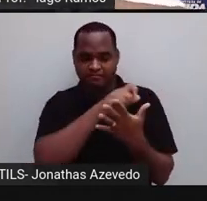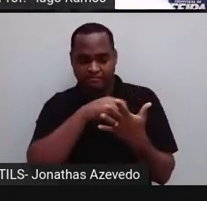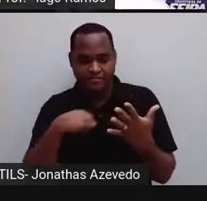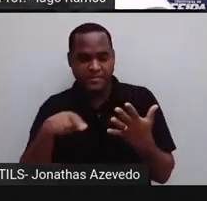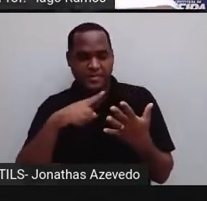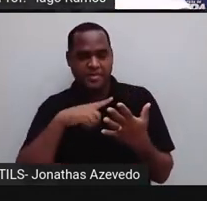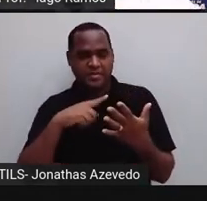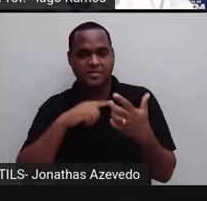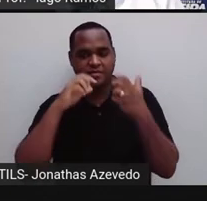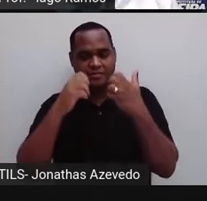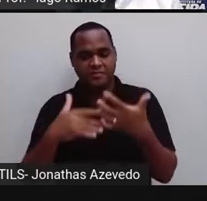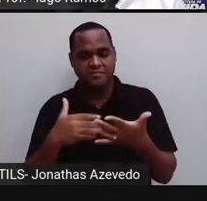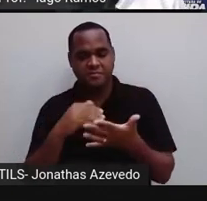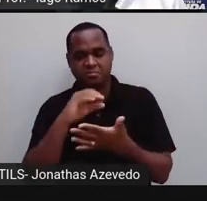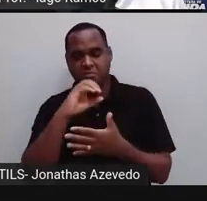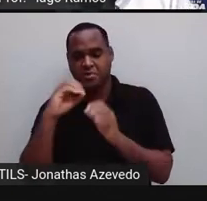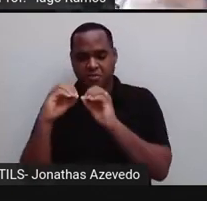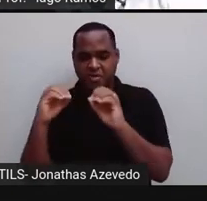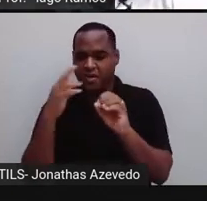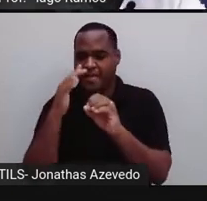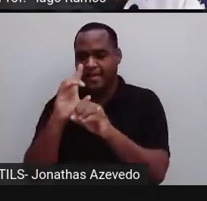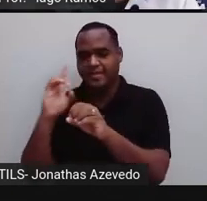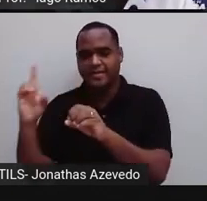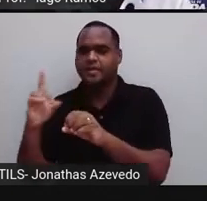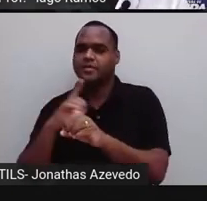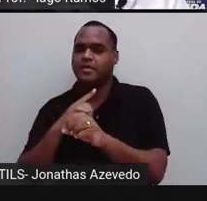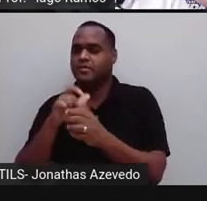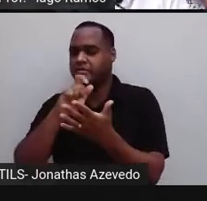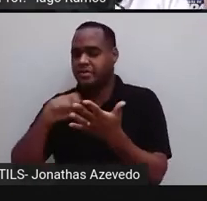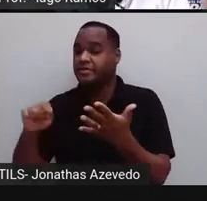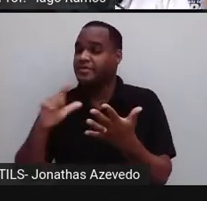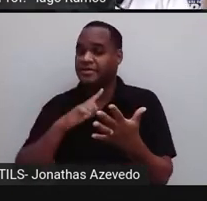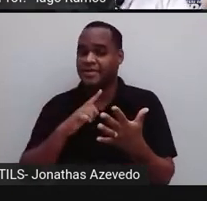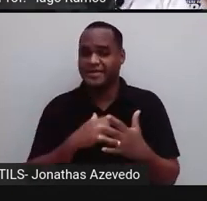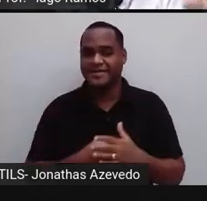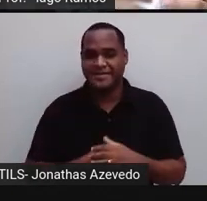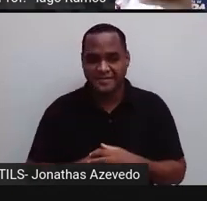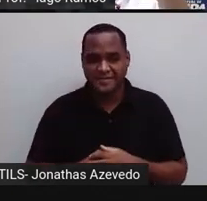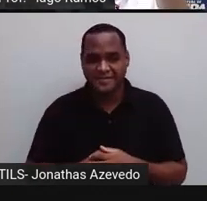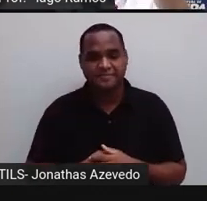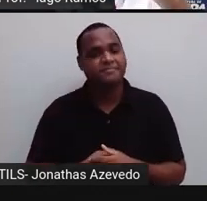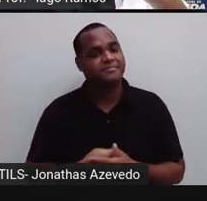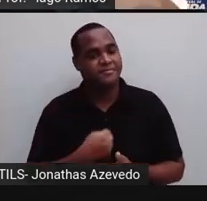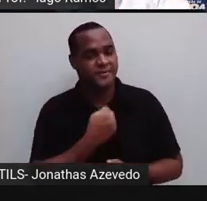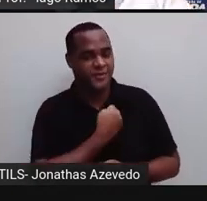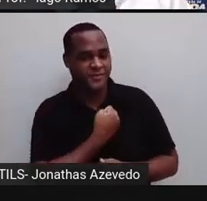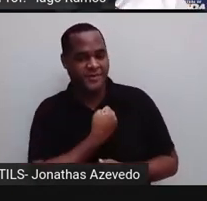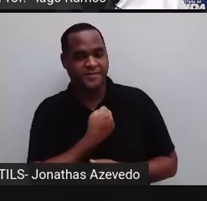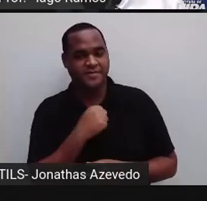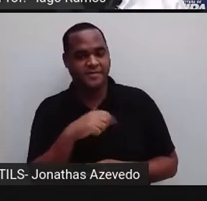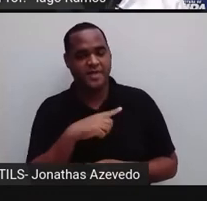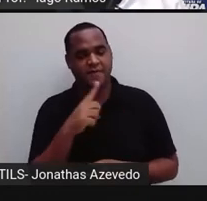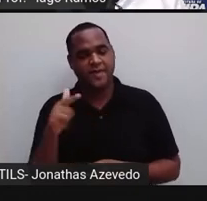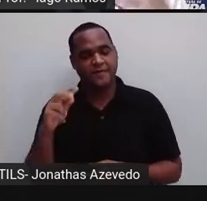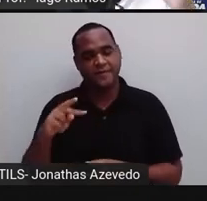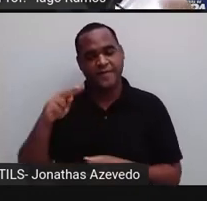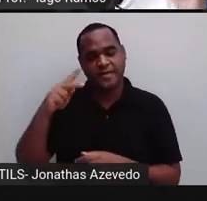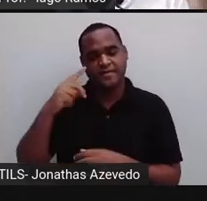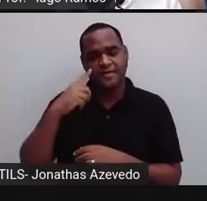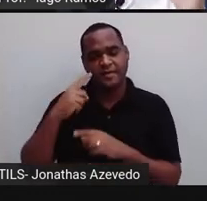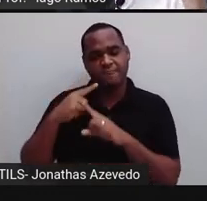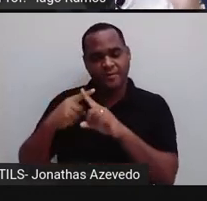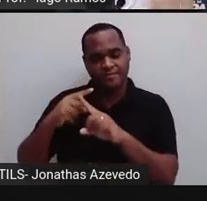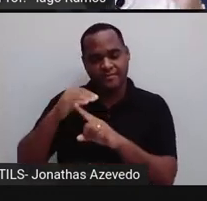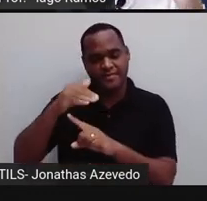montes de zeros à direita e escrever dessa forma, um número vezes uma potência de 10. E